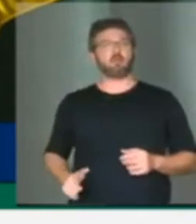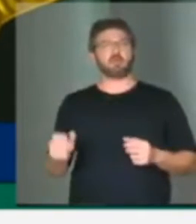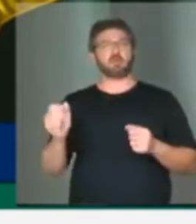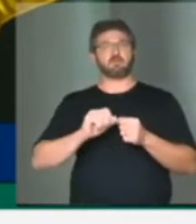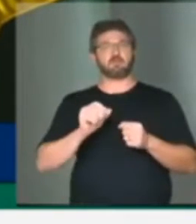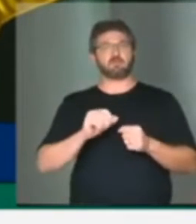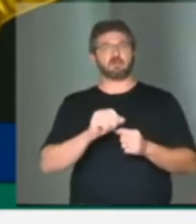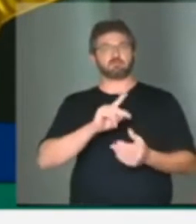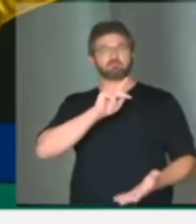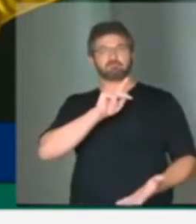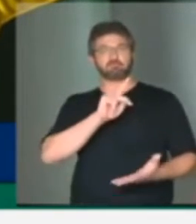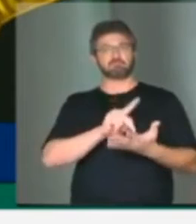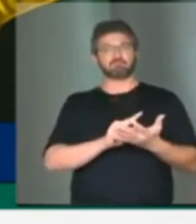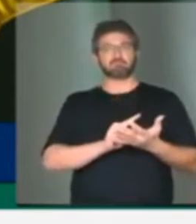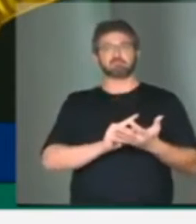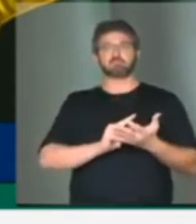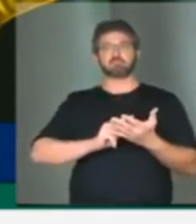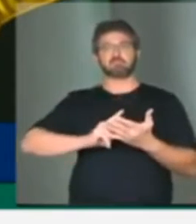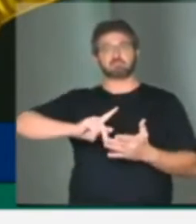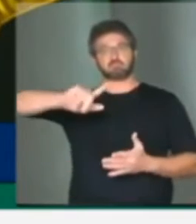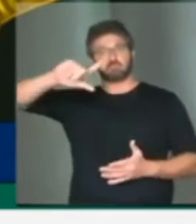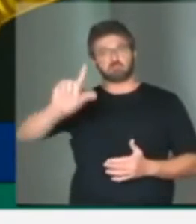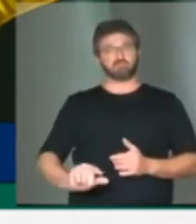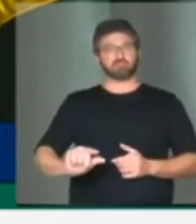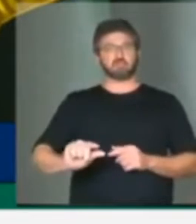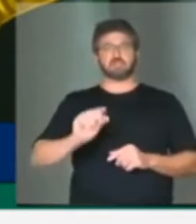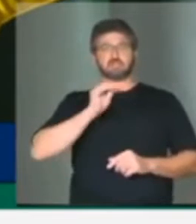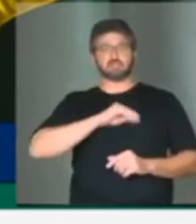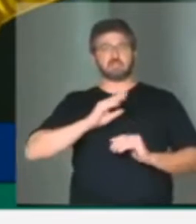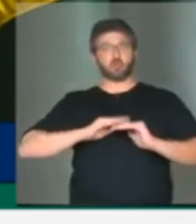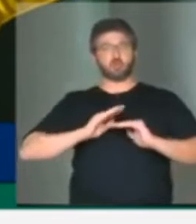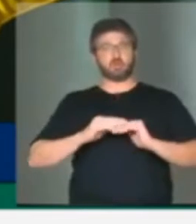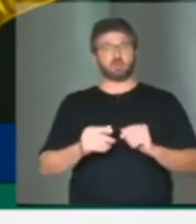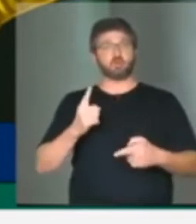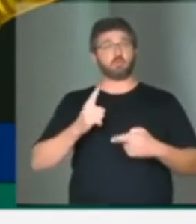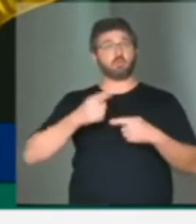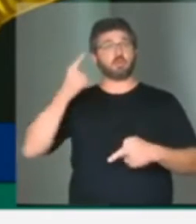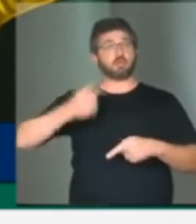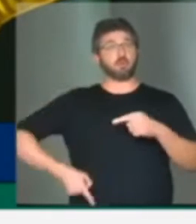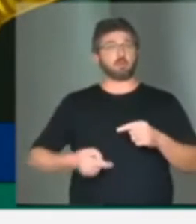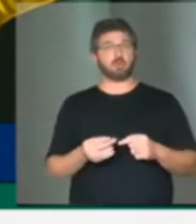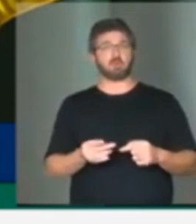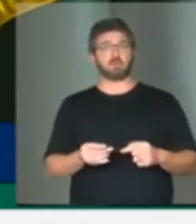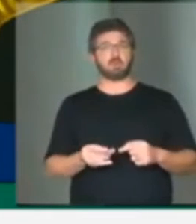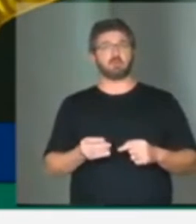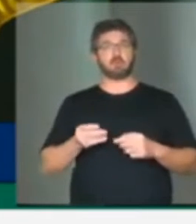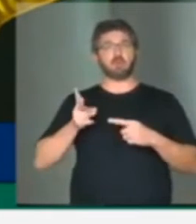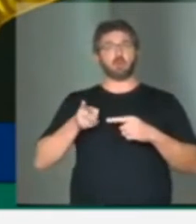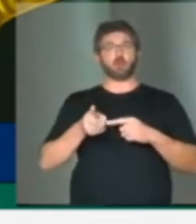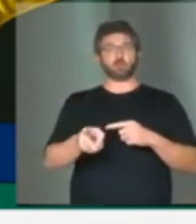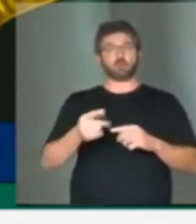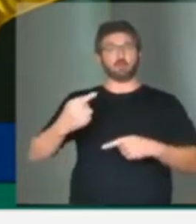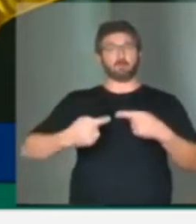uma verdadeira redução do salário mínimo ao impedir a continuidade da